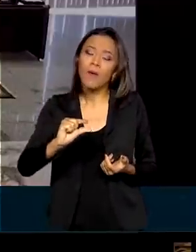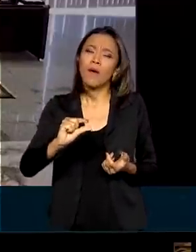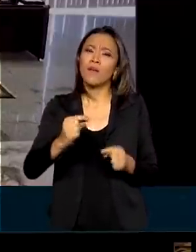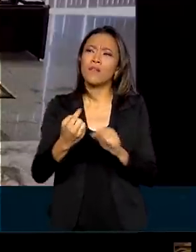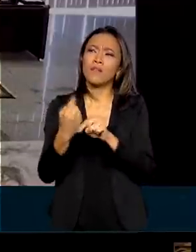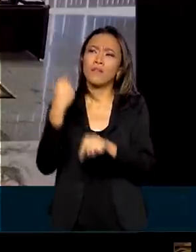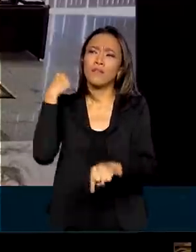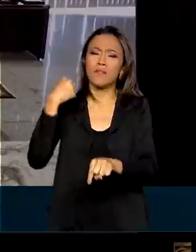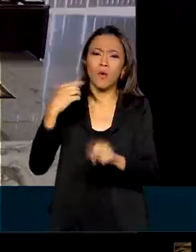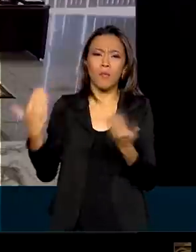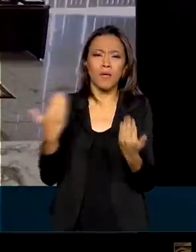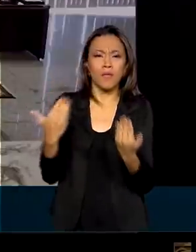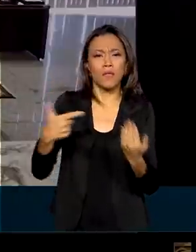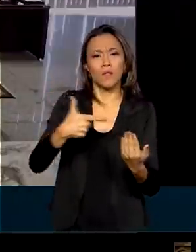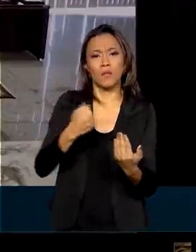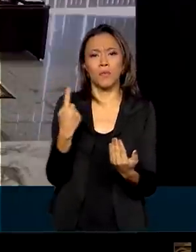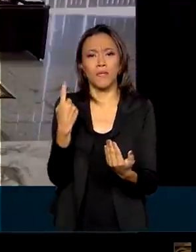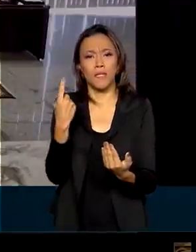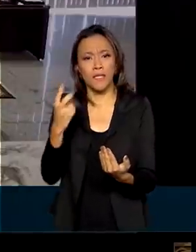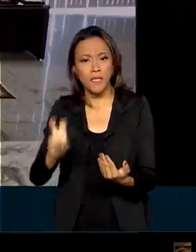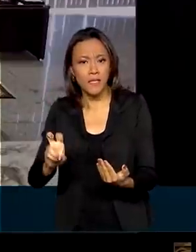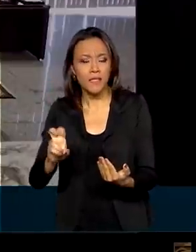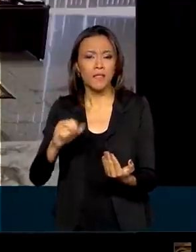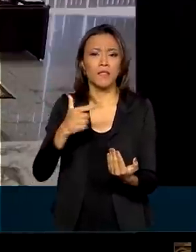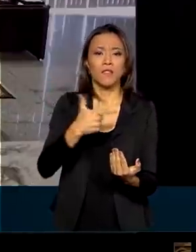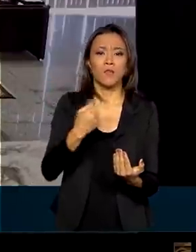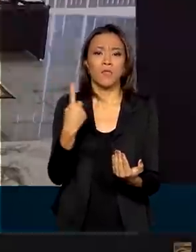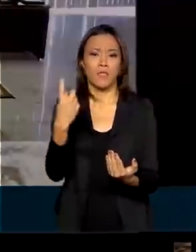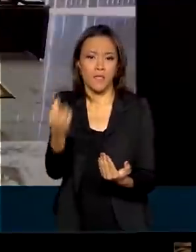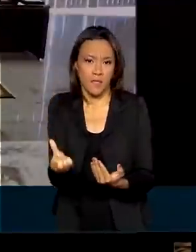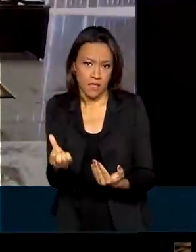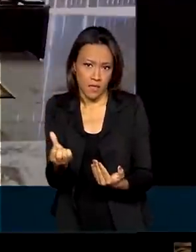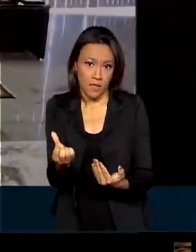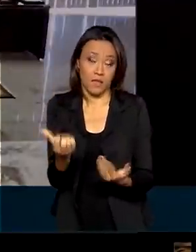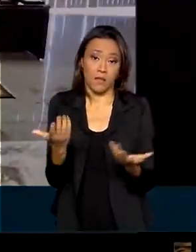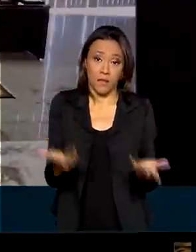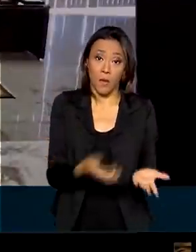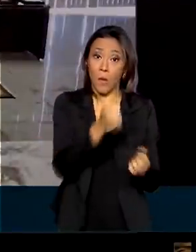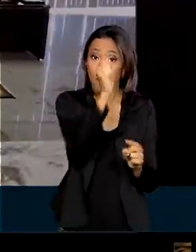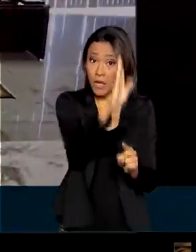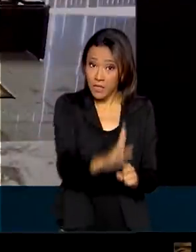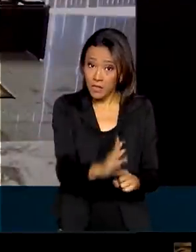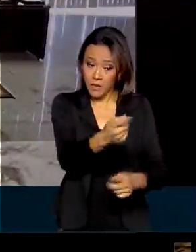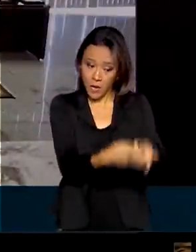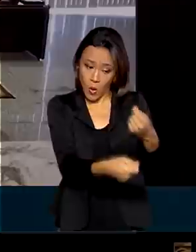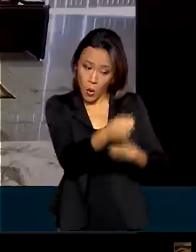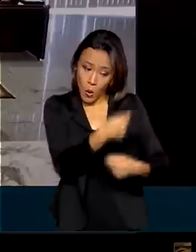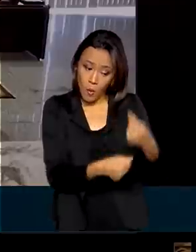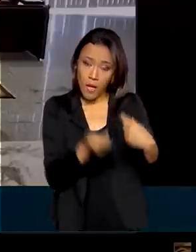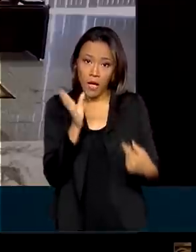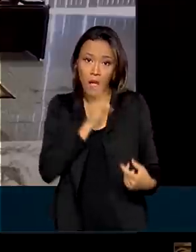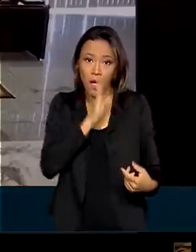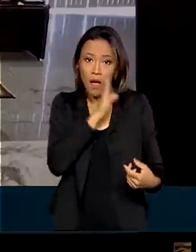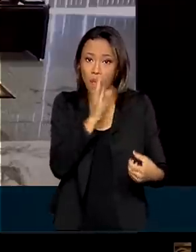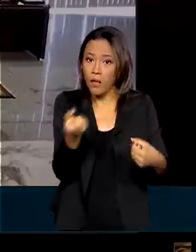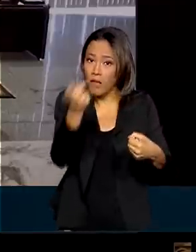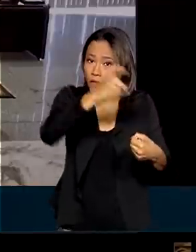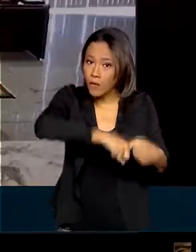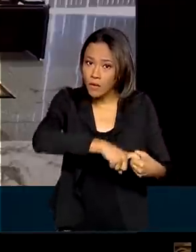e 2016. O Brasil é uma das economias que está voltando mais rápido,